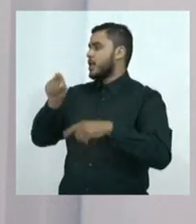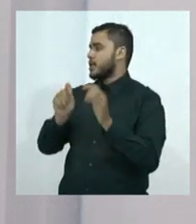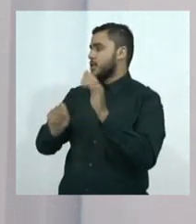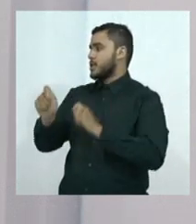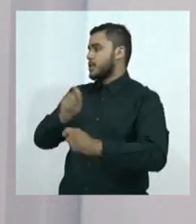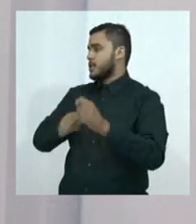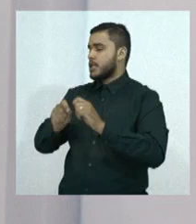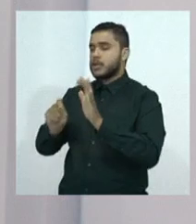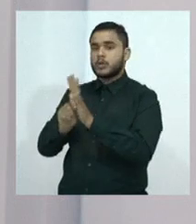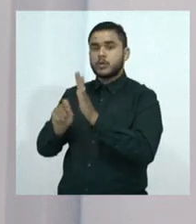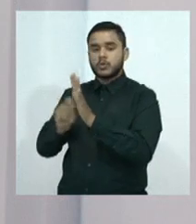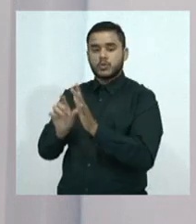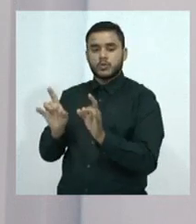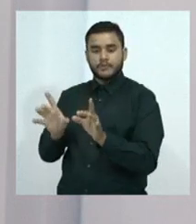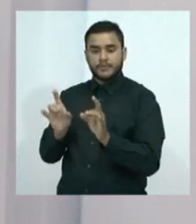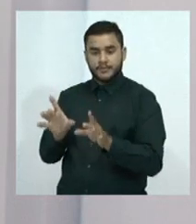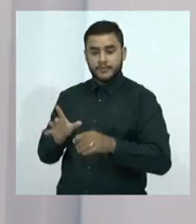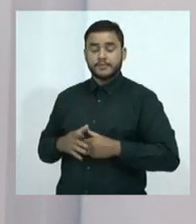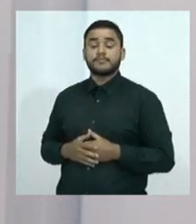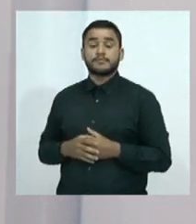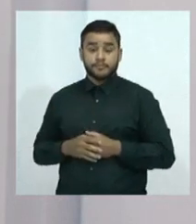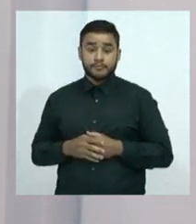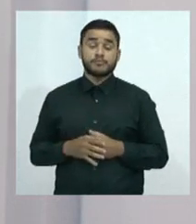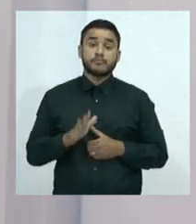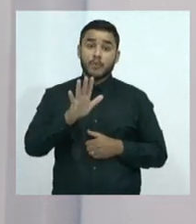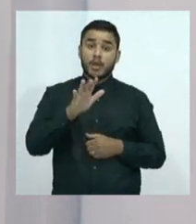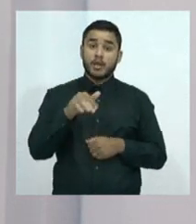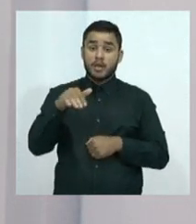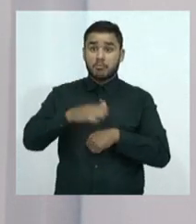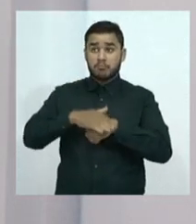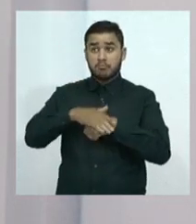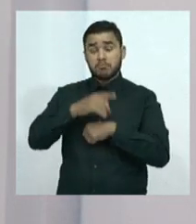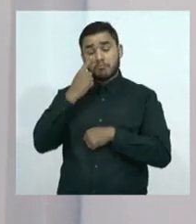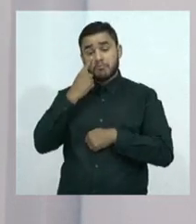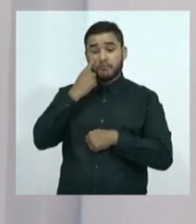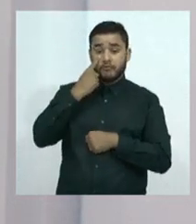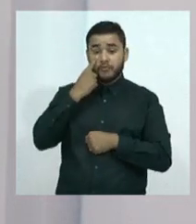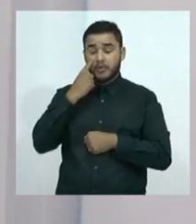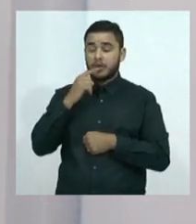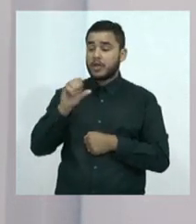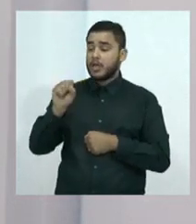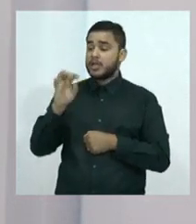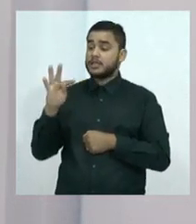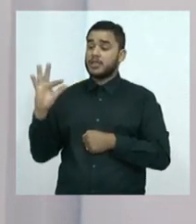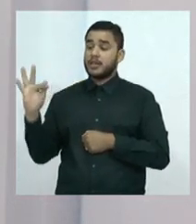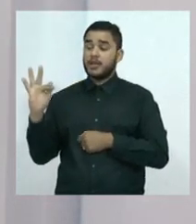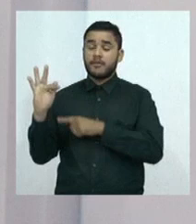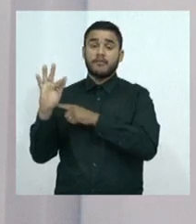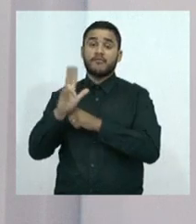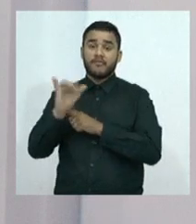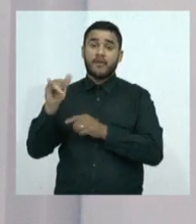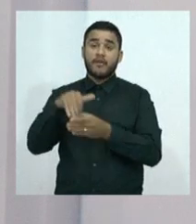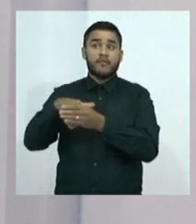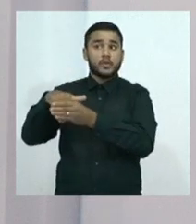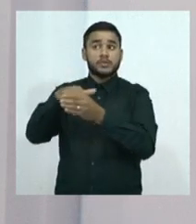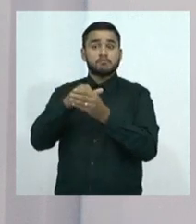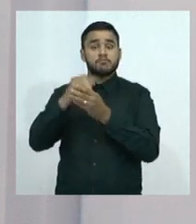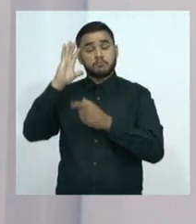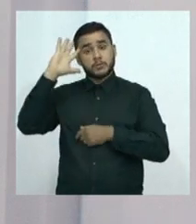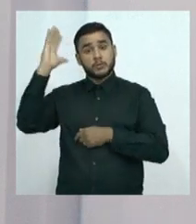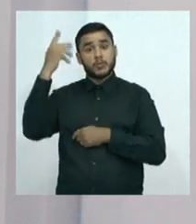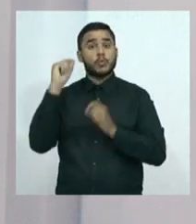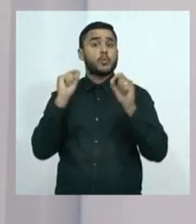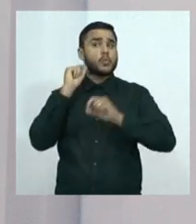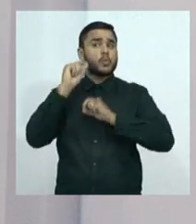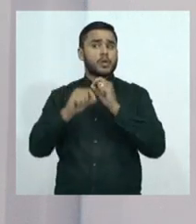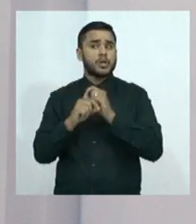ano no Supremo Tribunal Federal, mas foi adiada. No entanto, nós temos esperança que isso seja retomada a pauta do Supremo